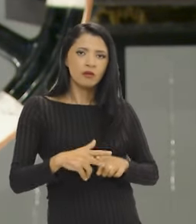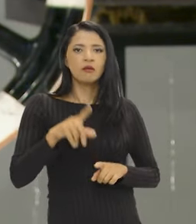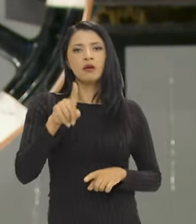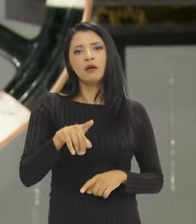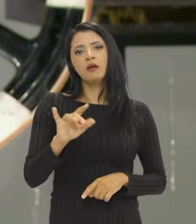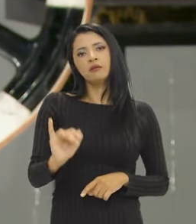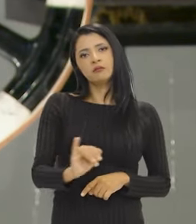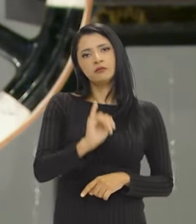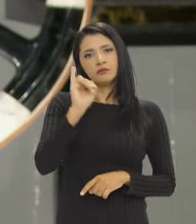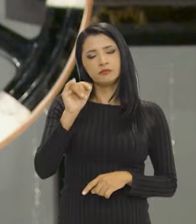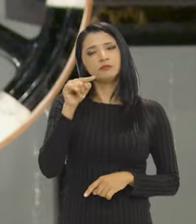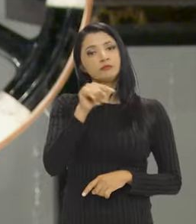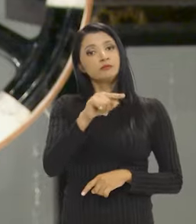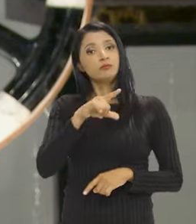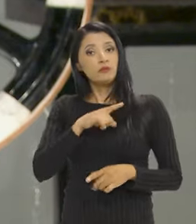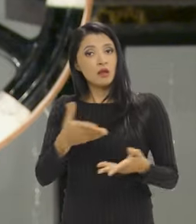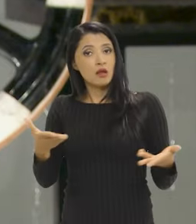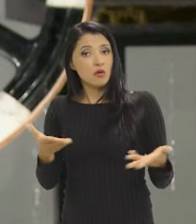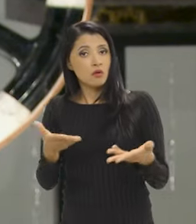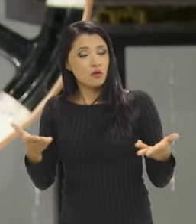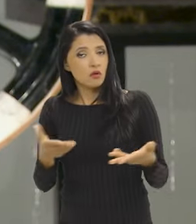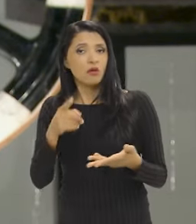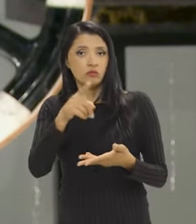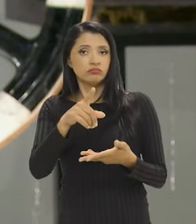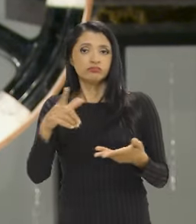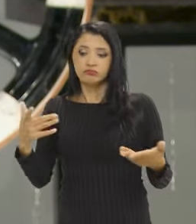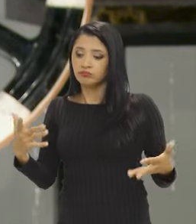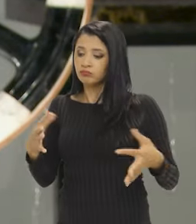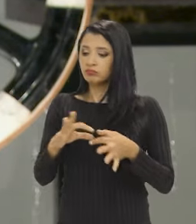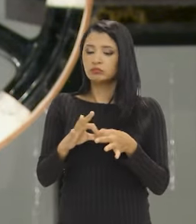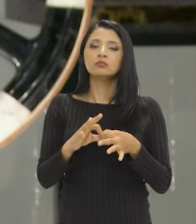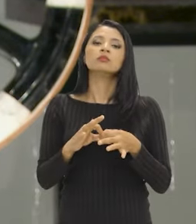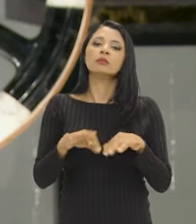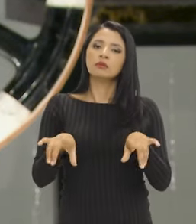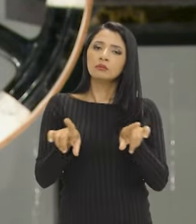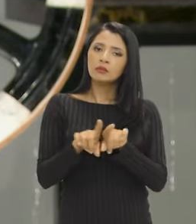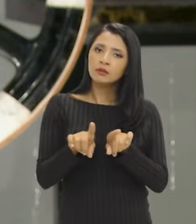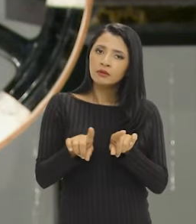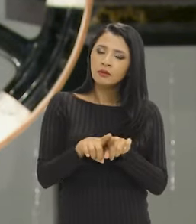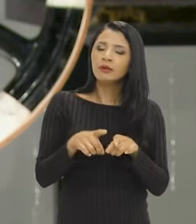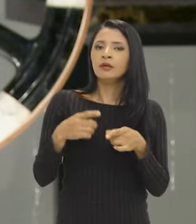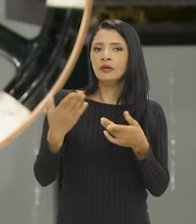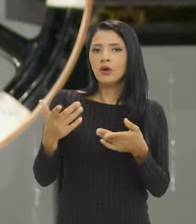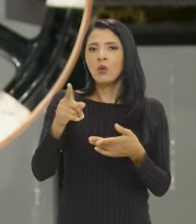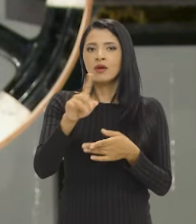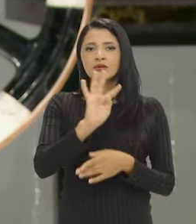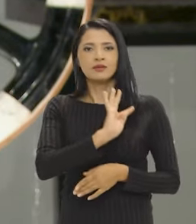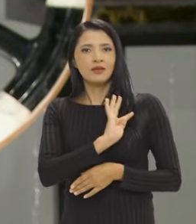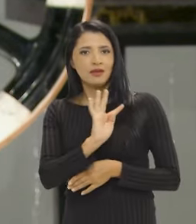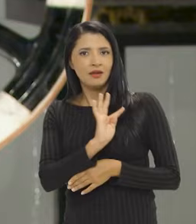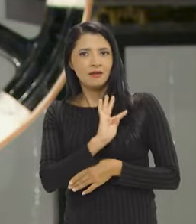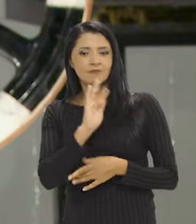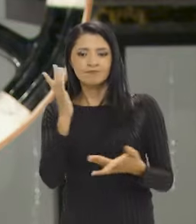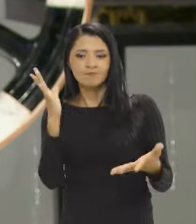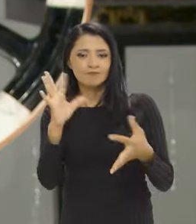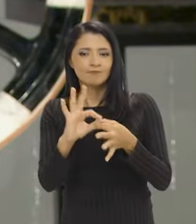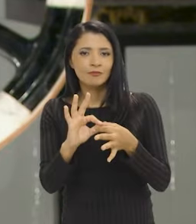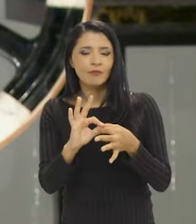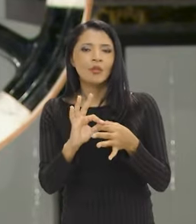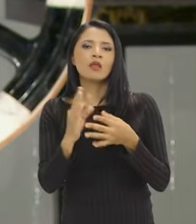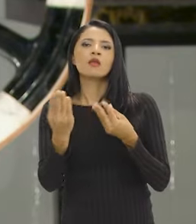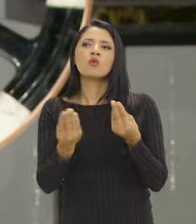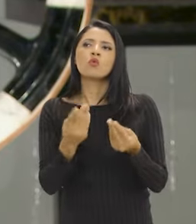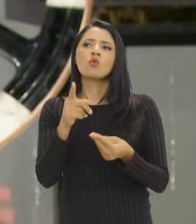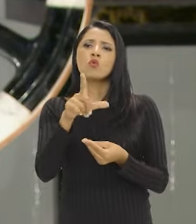que são muito importantes. E elas estão, atualmente, elas estão casadas com essas técnicas, elas se